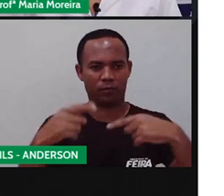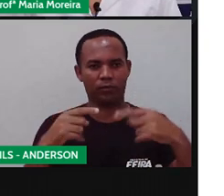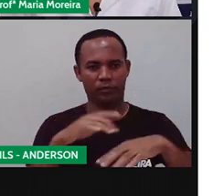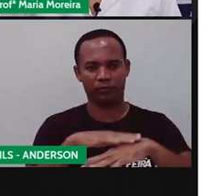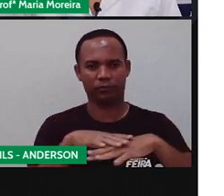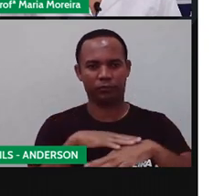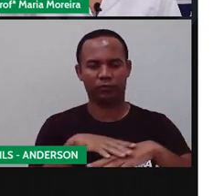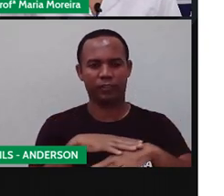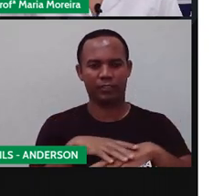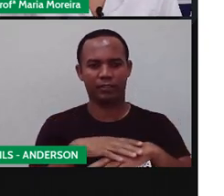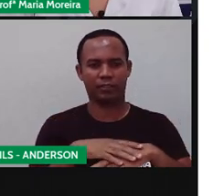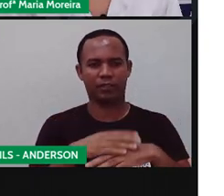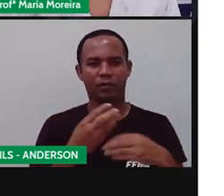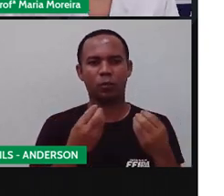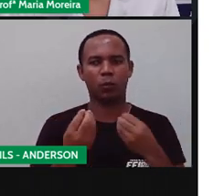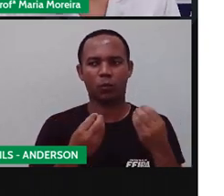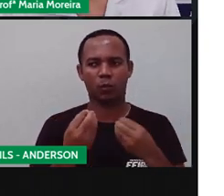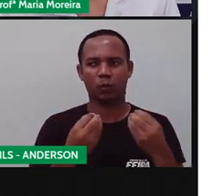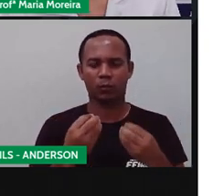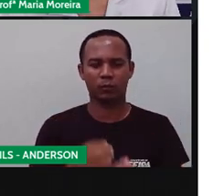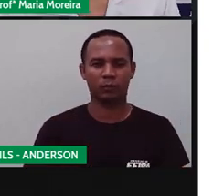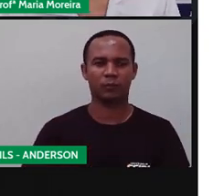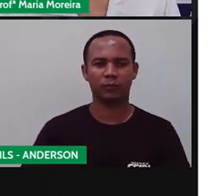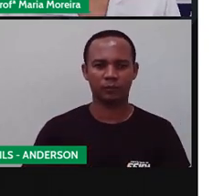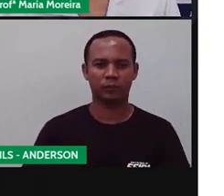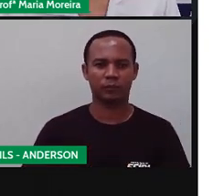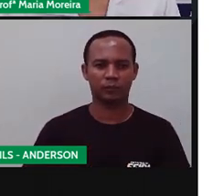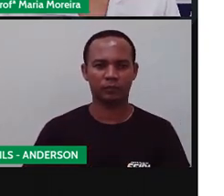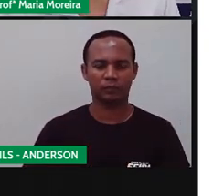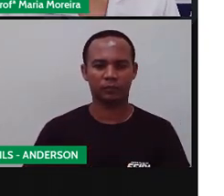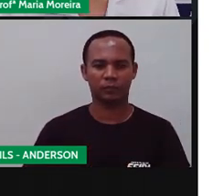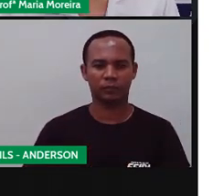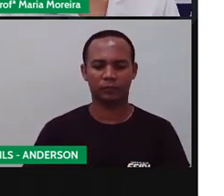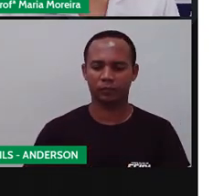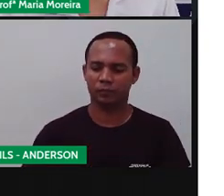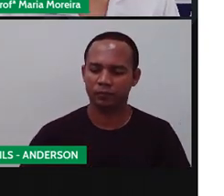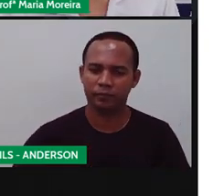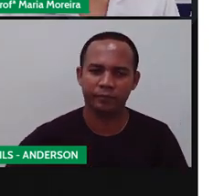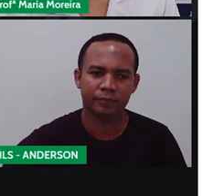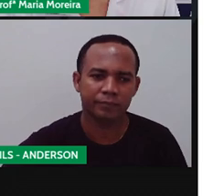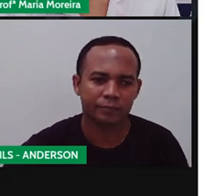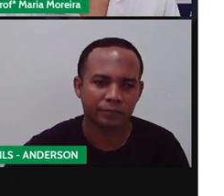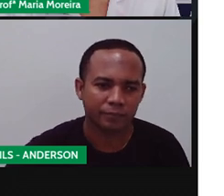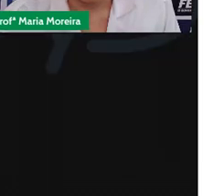sobre esta boneca. Certo? Vamos lá. Deixa eu abrir aqui para vocês.